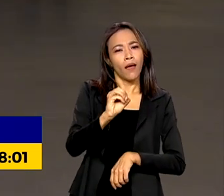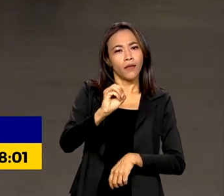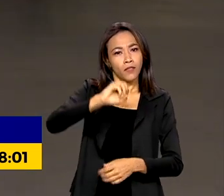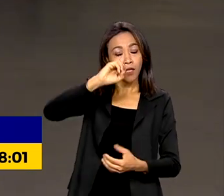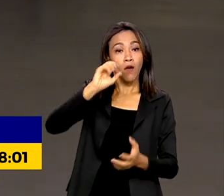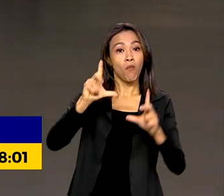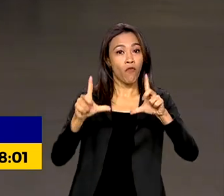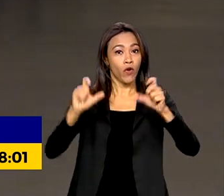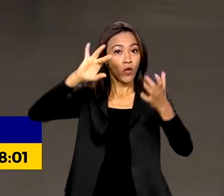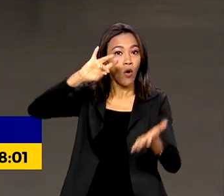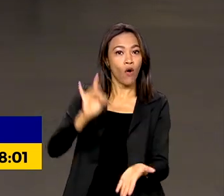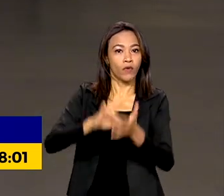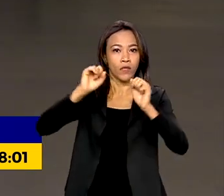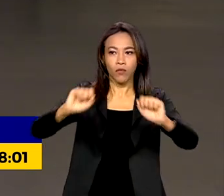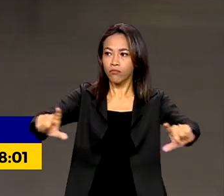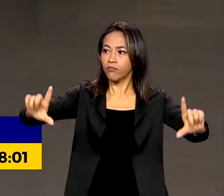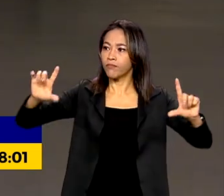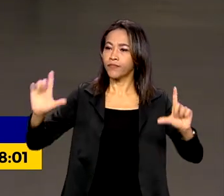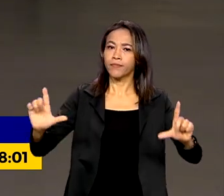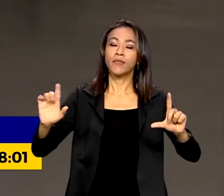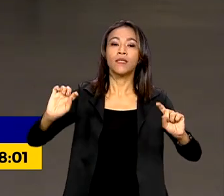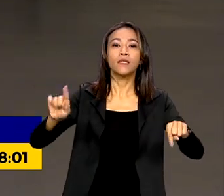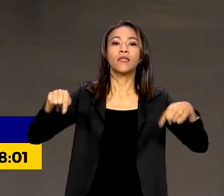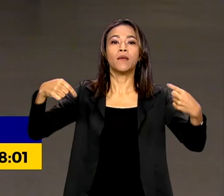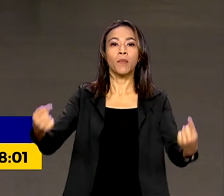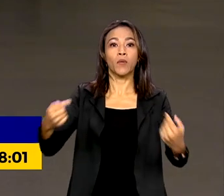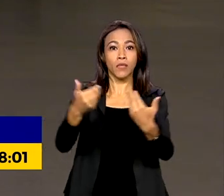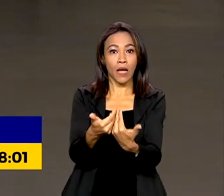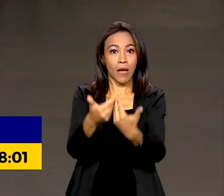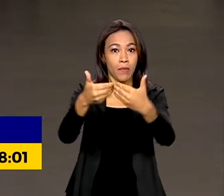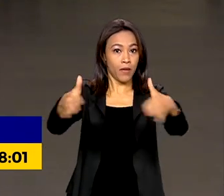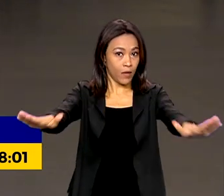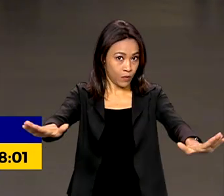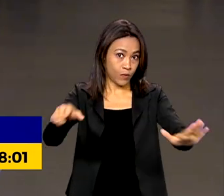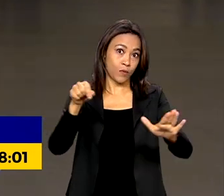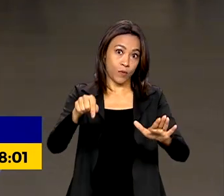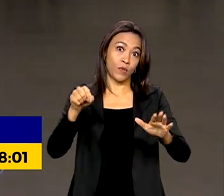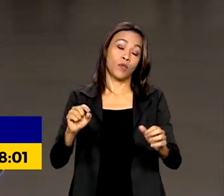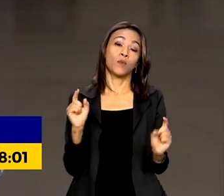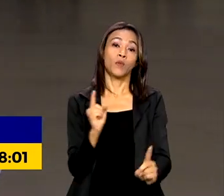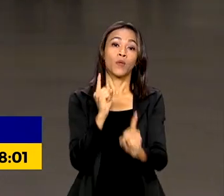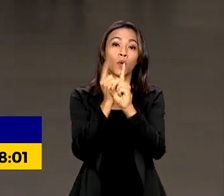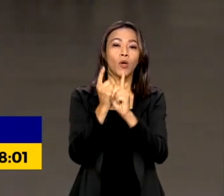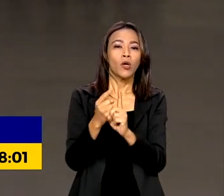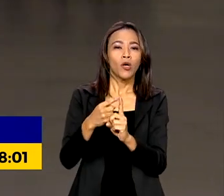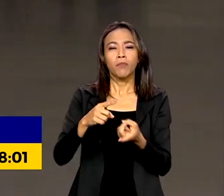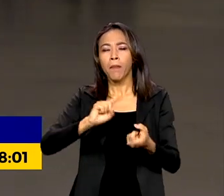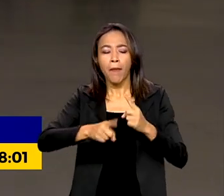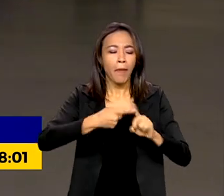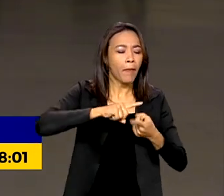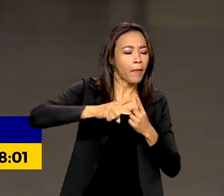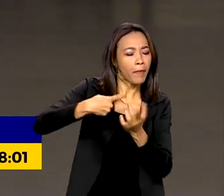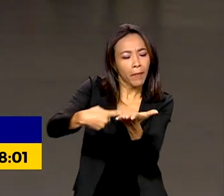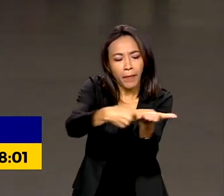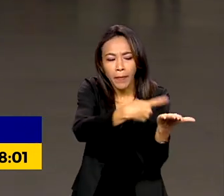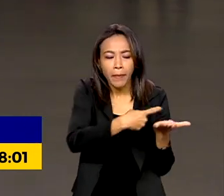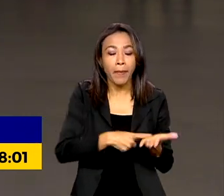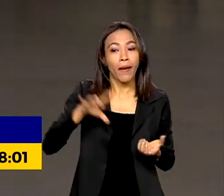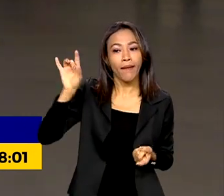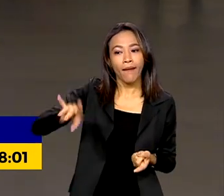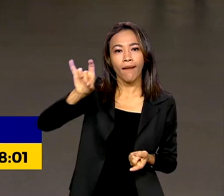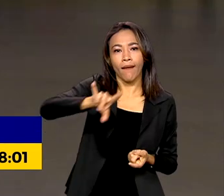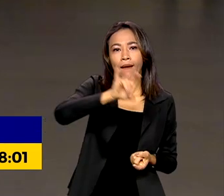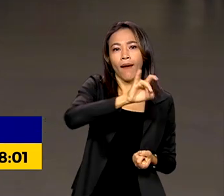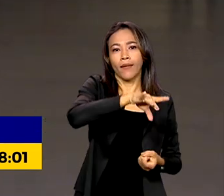oficial e às 10h15 a abertura do evento, seguida de uma sessão de trabalho. Neste momento, cada presidente